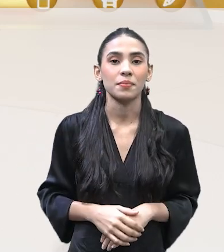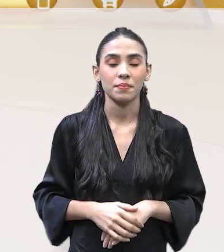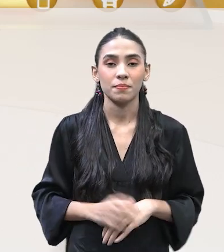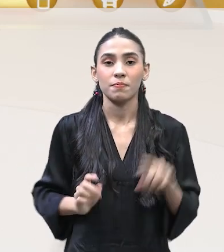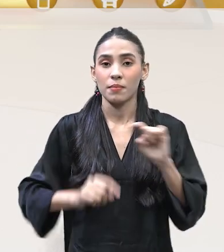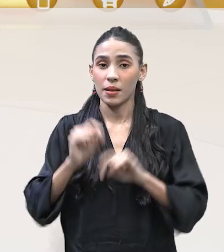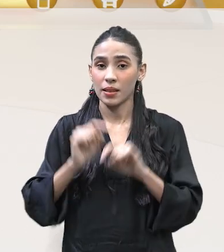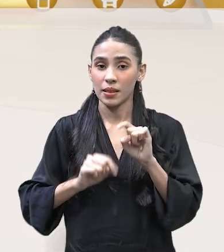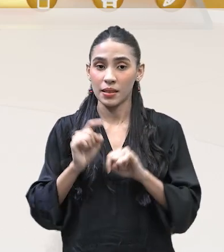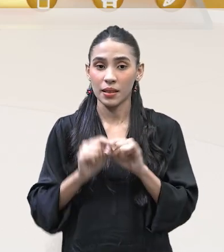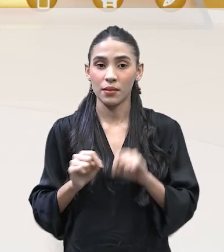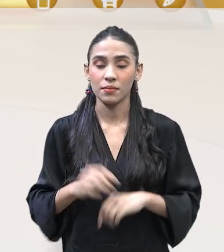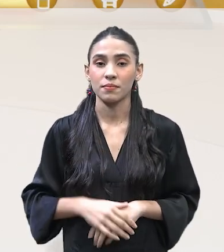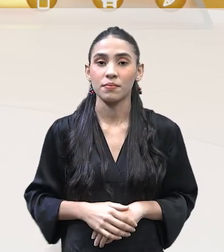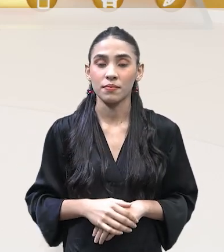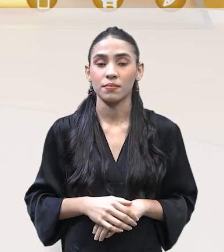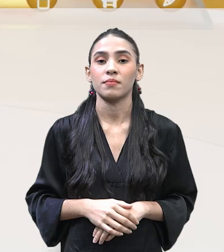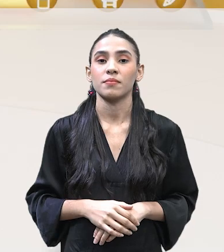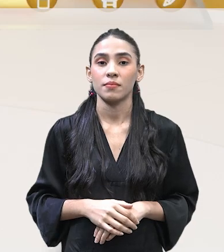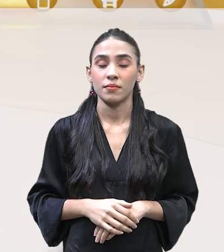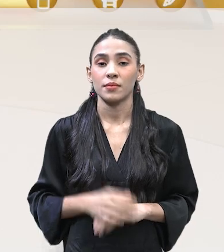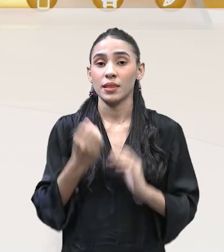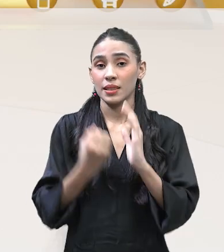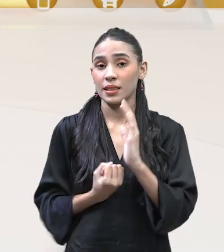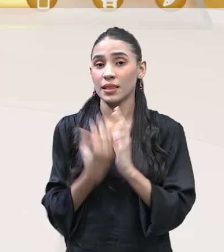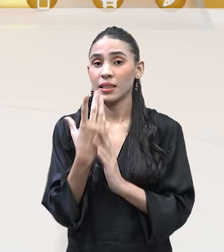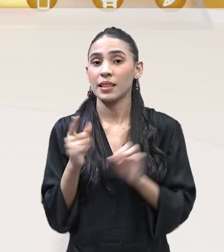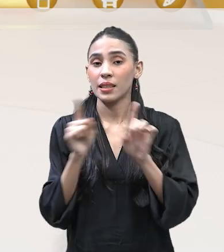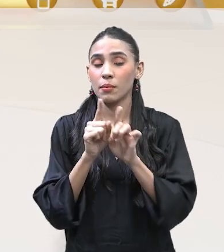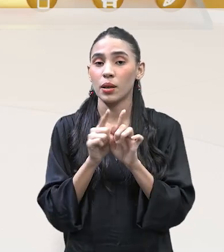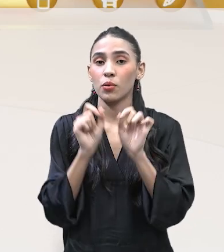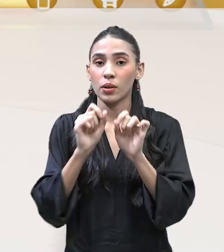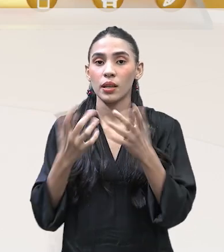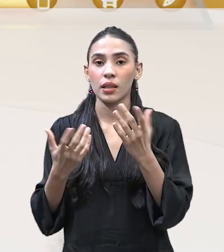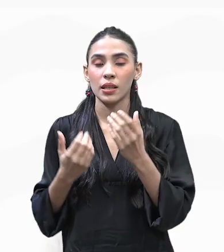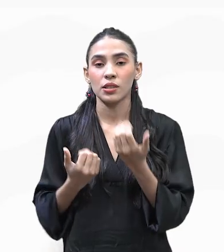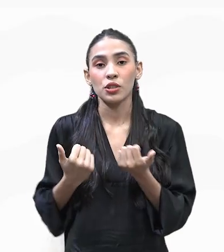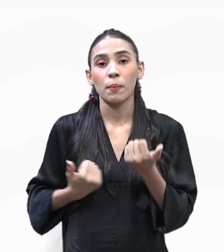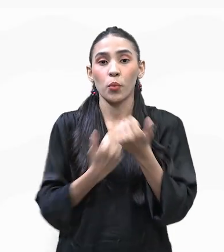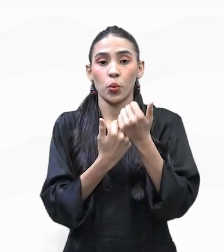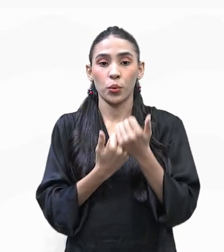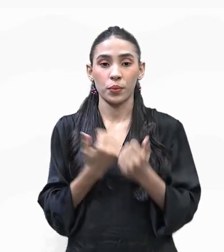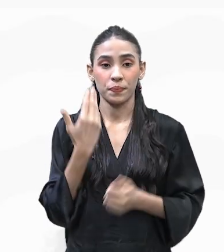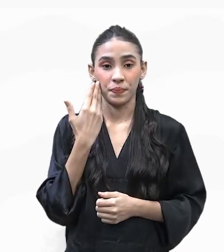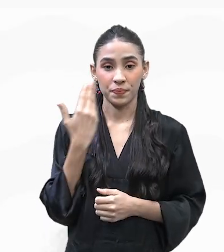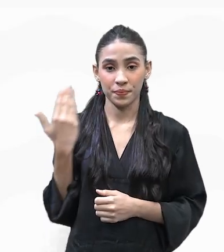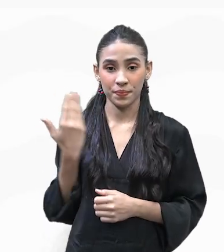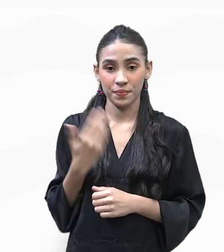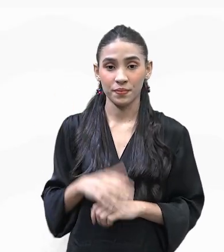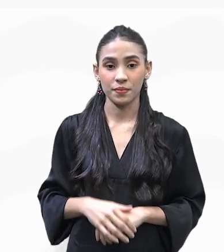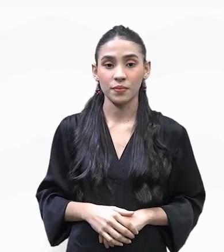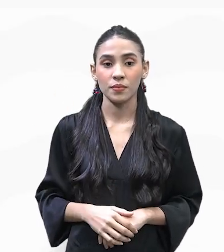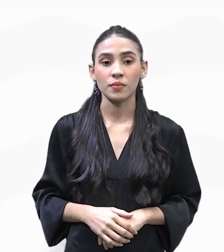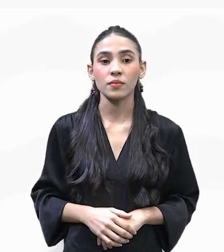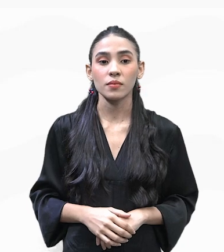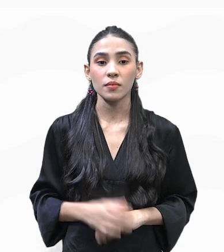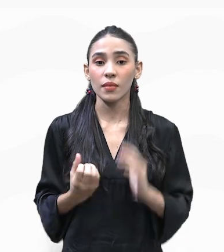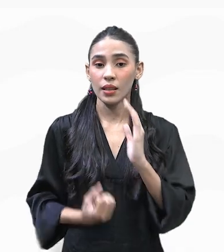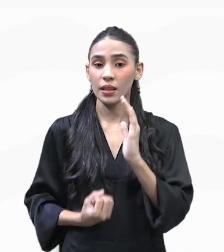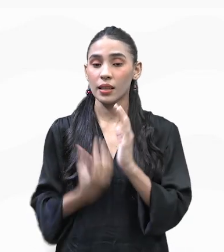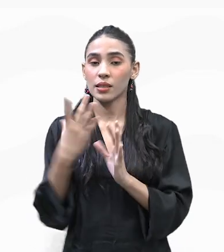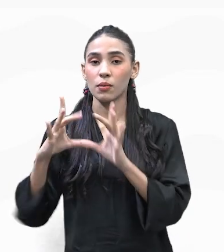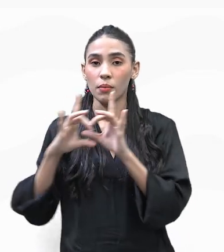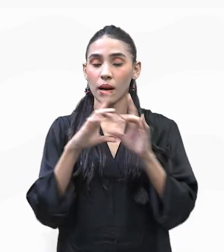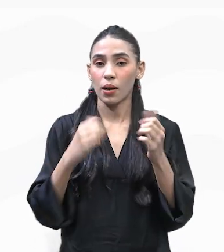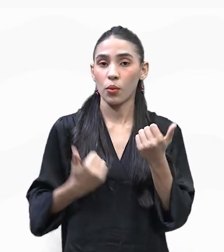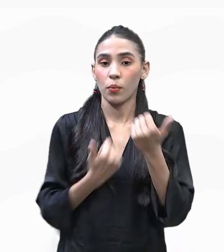esses produtos, vai criando. Então, cria-se também o quê? Uma rede de cooperação. Exatamente. Nós vamos ver agora, inclusive. Olha só. Criação de redes